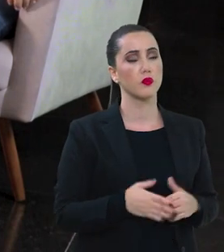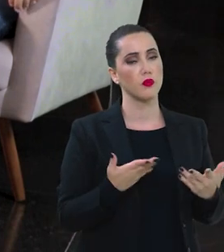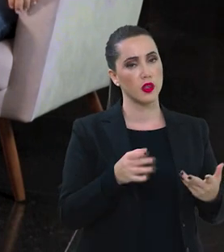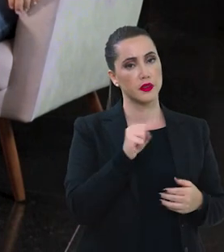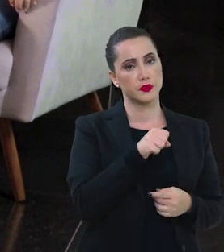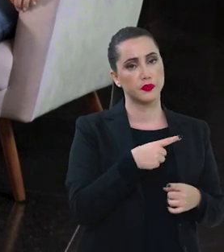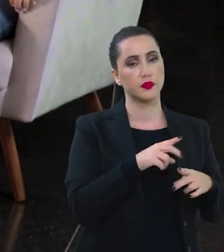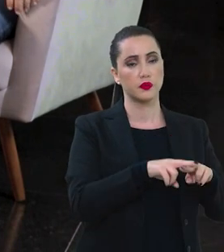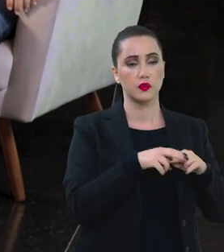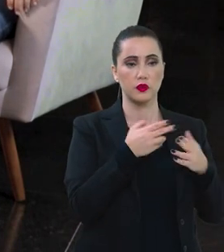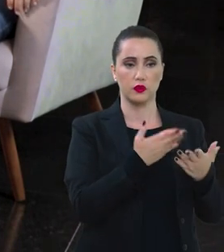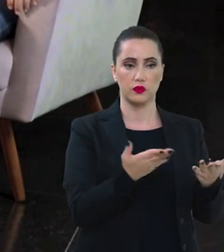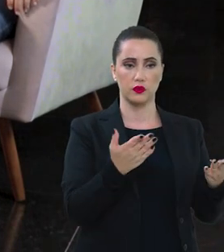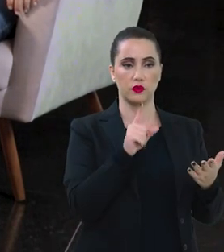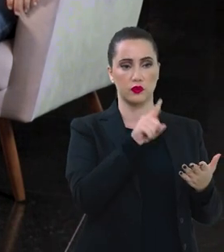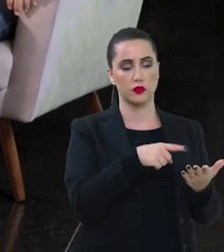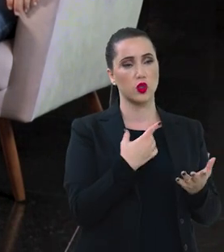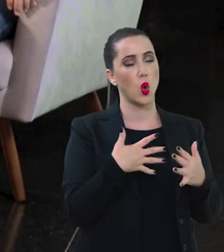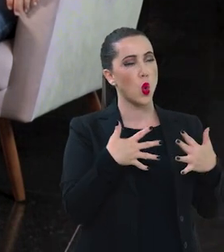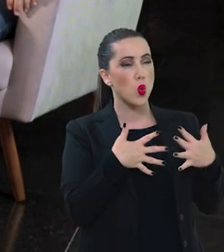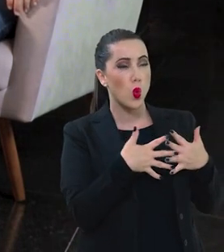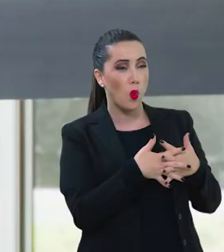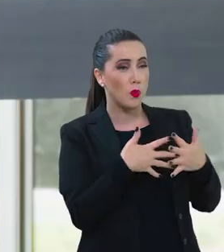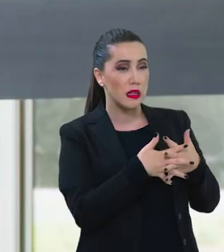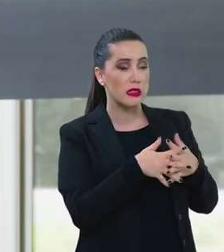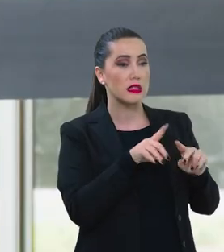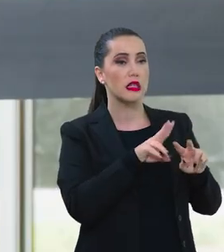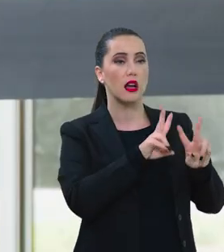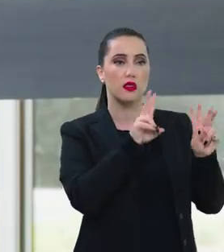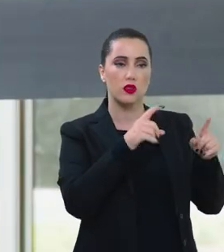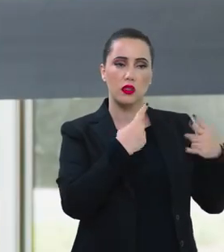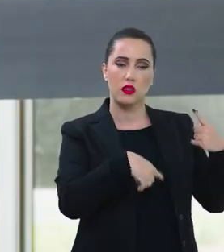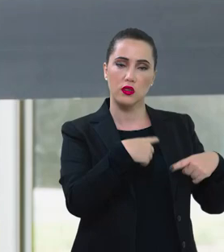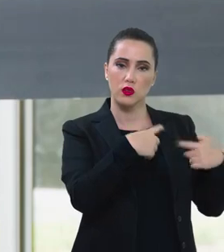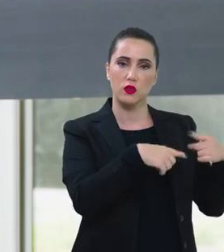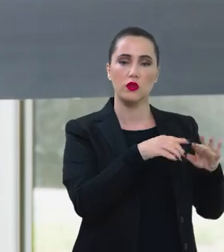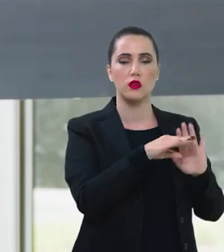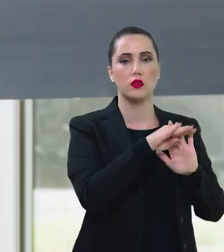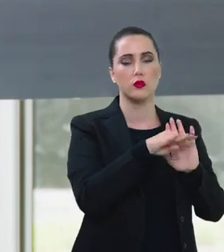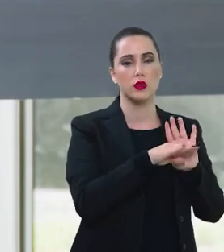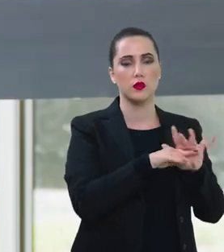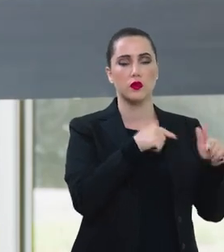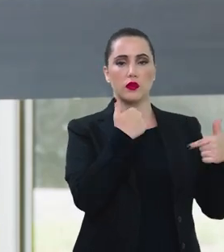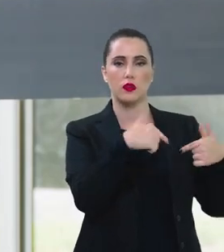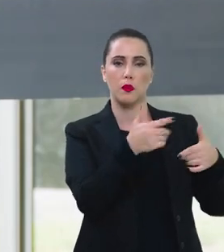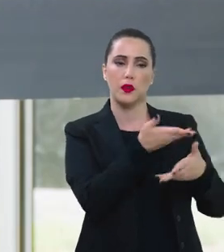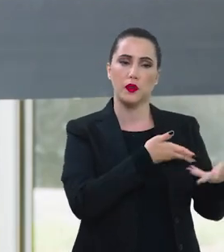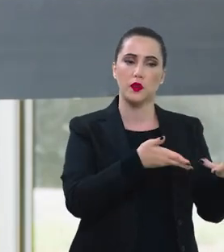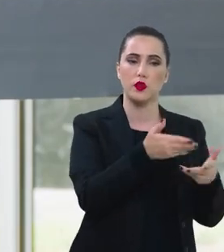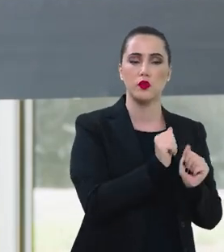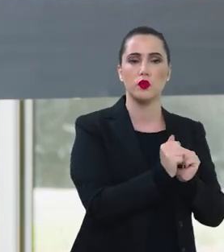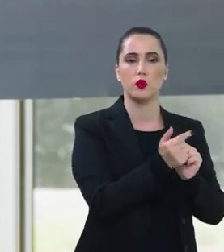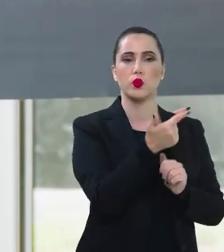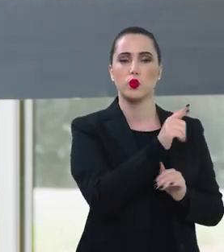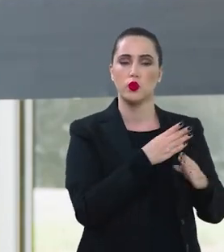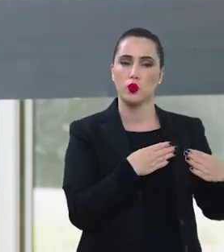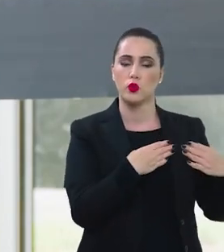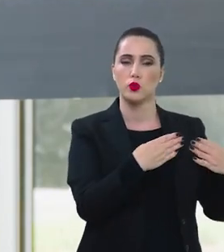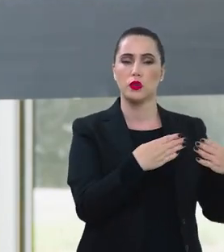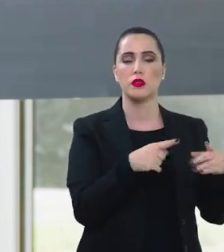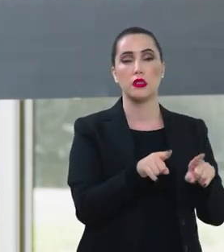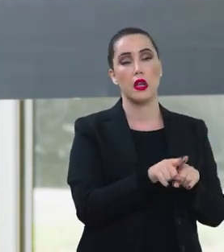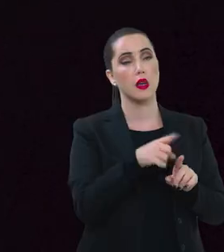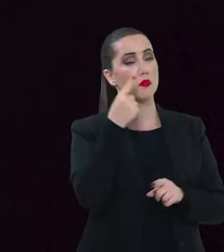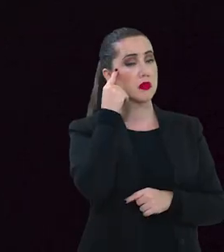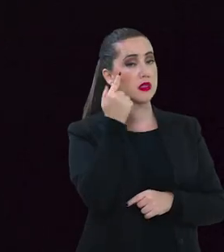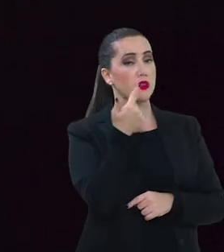exatamente e é por isso da complexidade desse programa do trabalho da articulação com as outras áreas e da